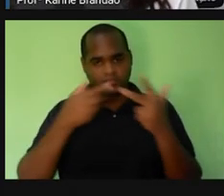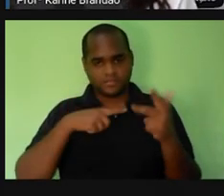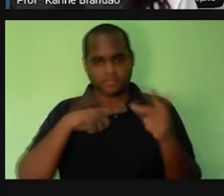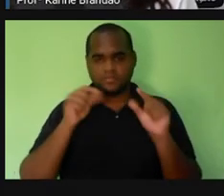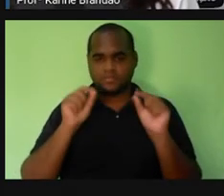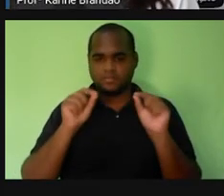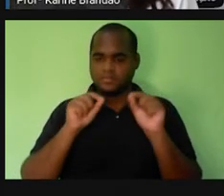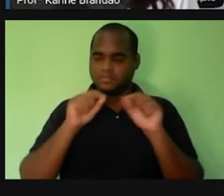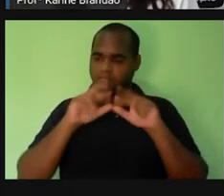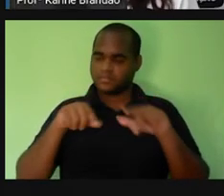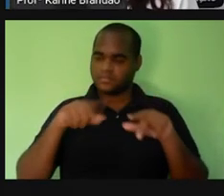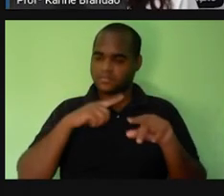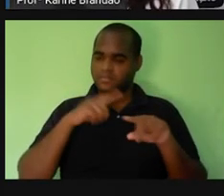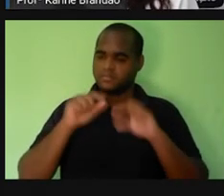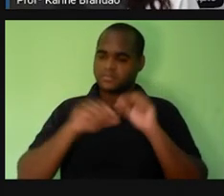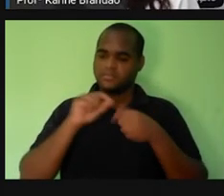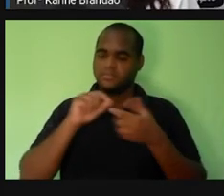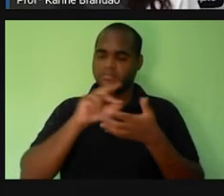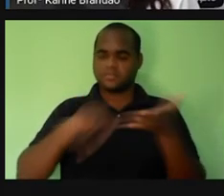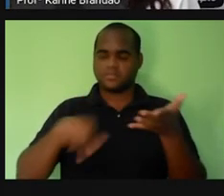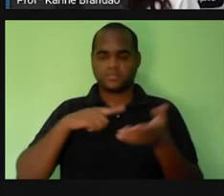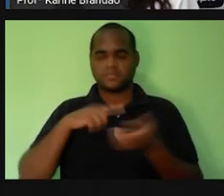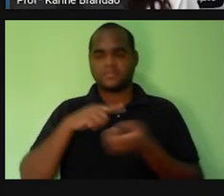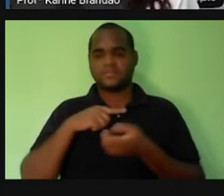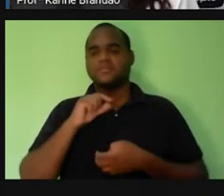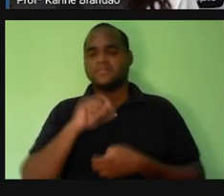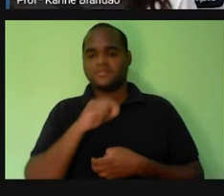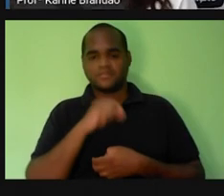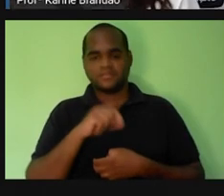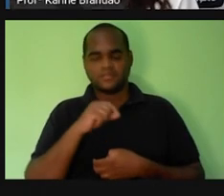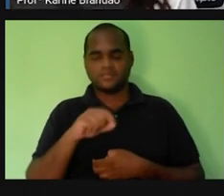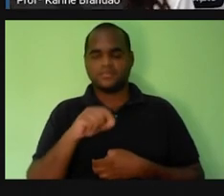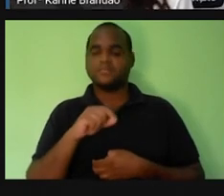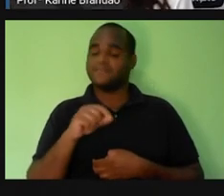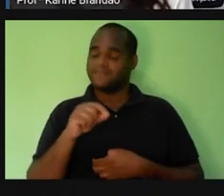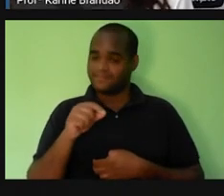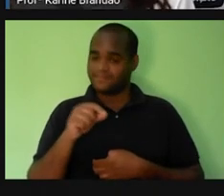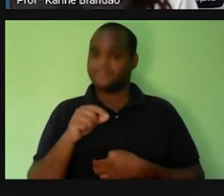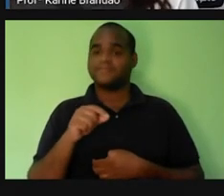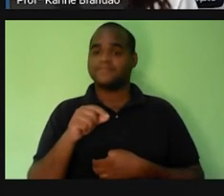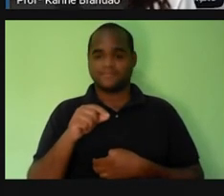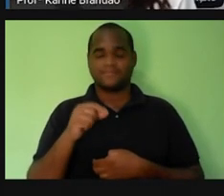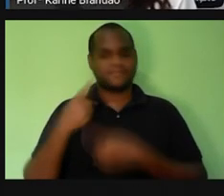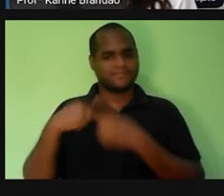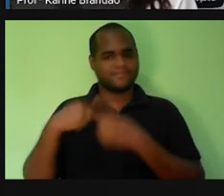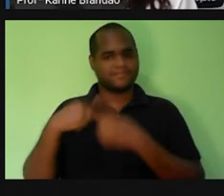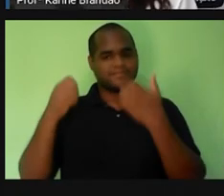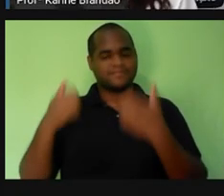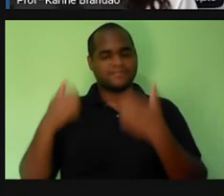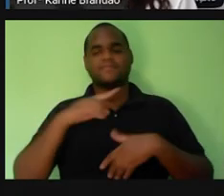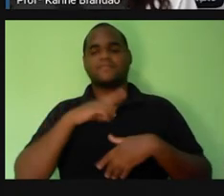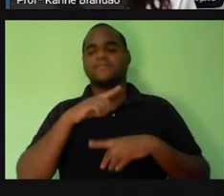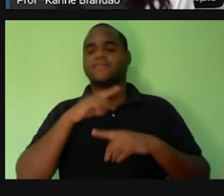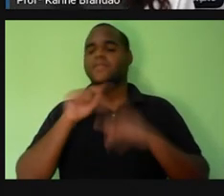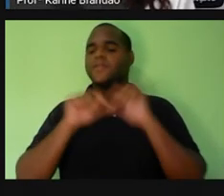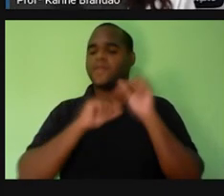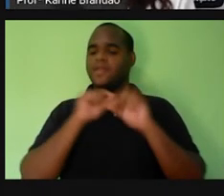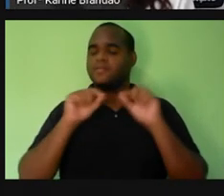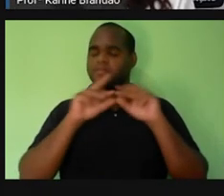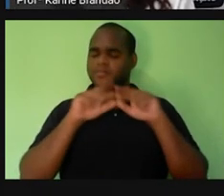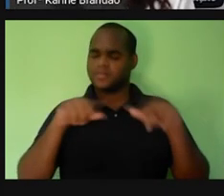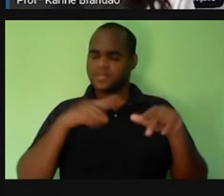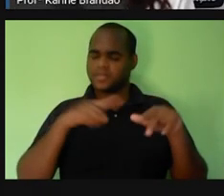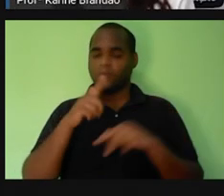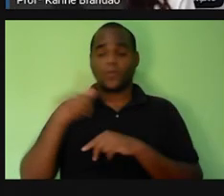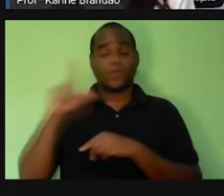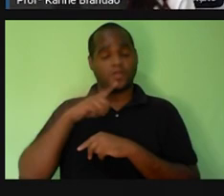exista, então, né? Seja, tenha sido construída lá atrás, no passado, essa teoria celular. Uma outra